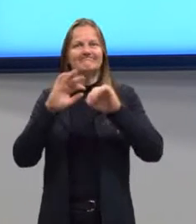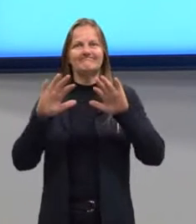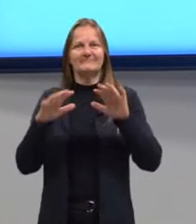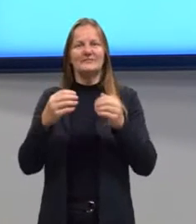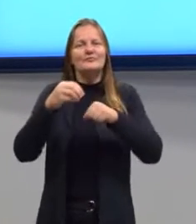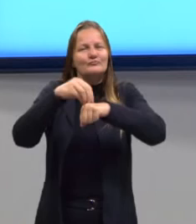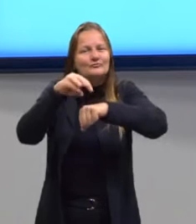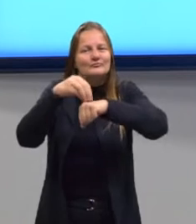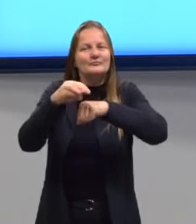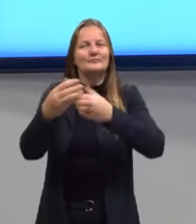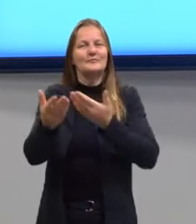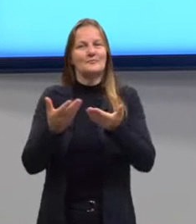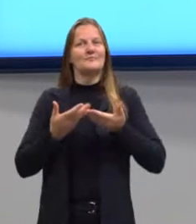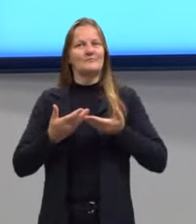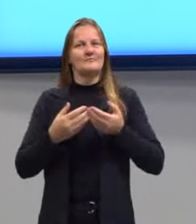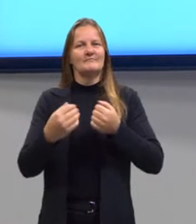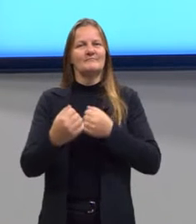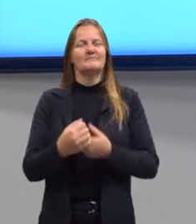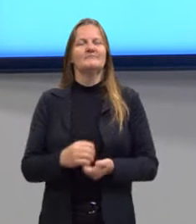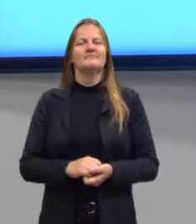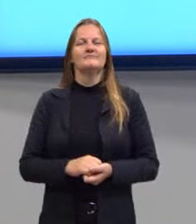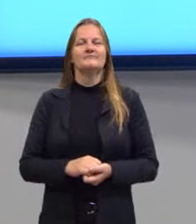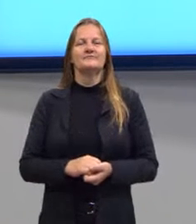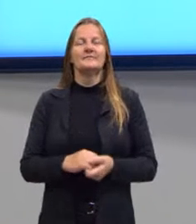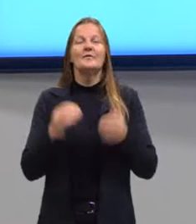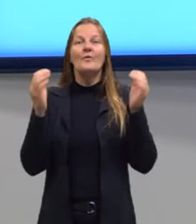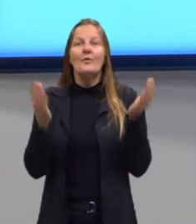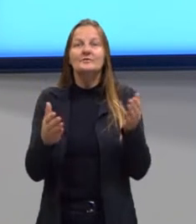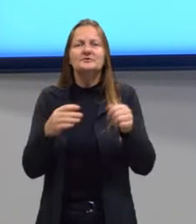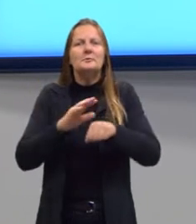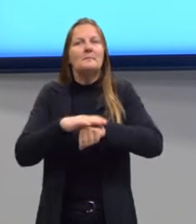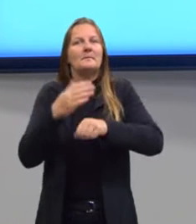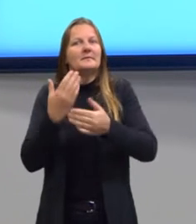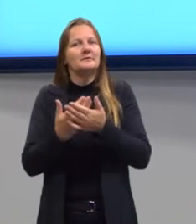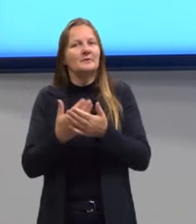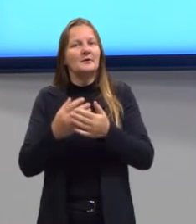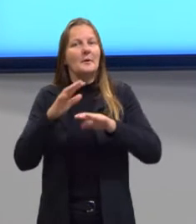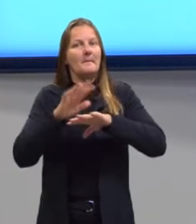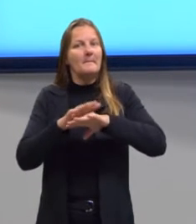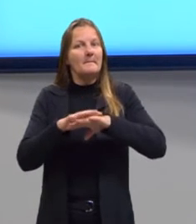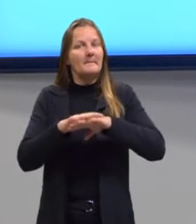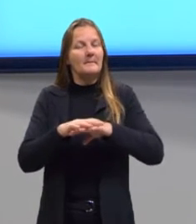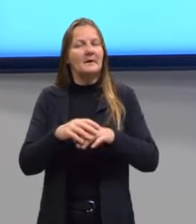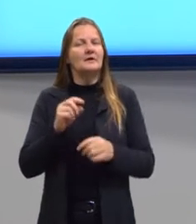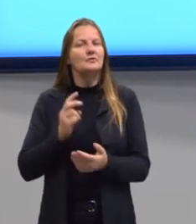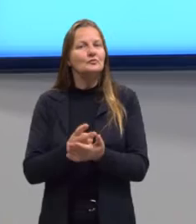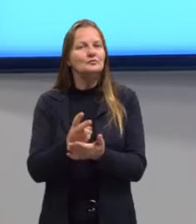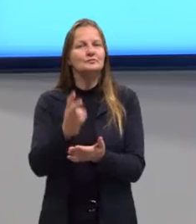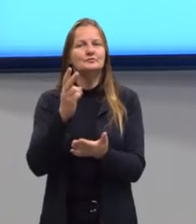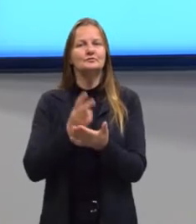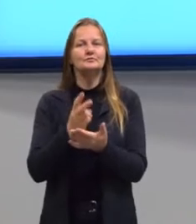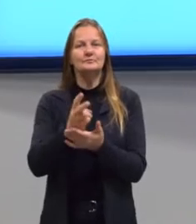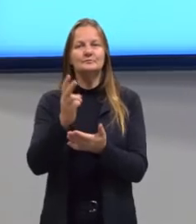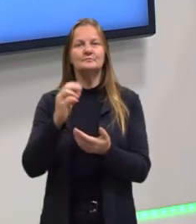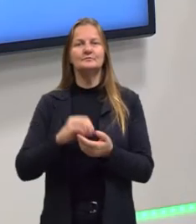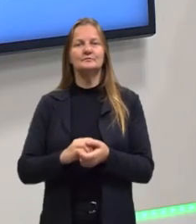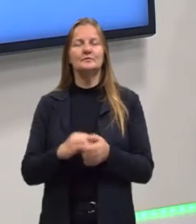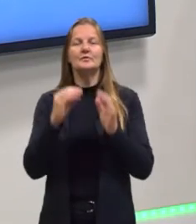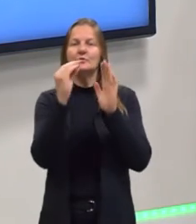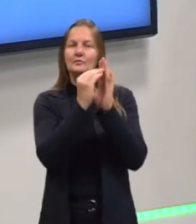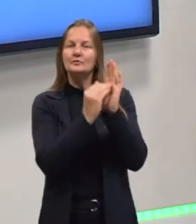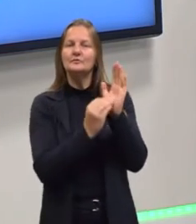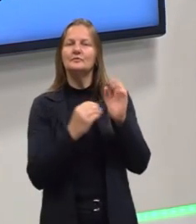sugestão. E hoje nós vamos então para mais uma aula de matemática, dando continuidade nos